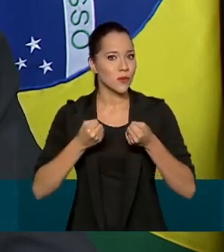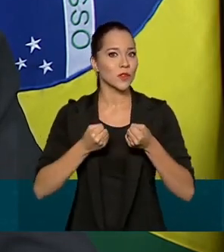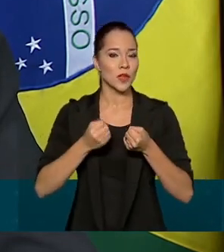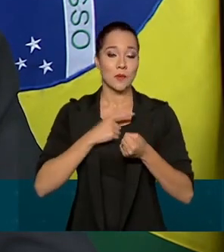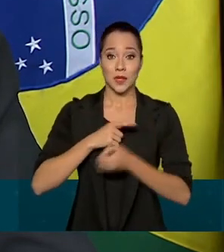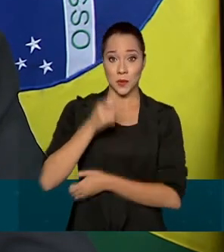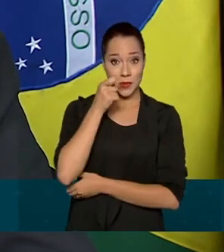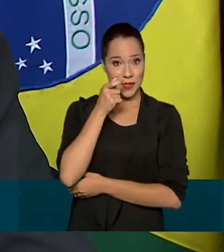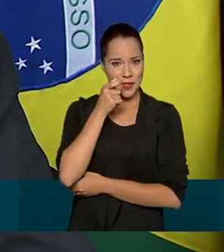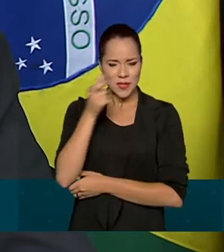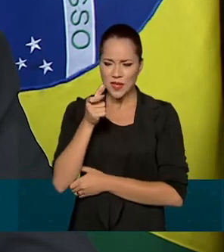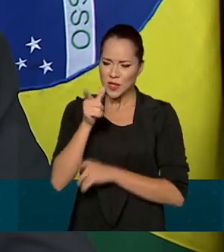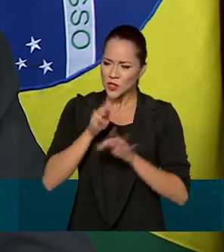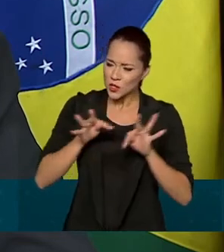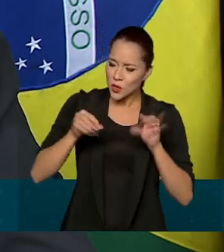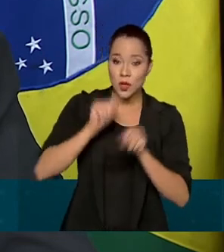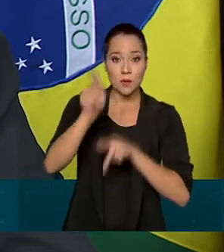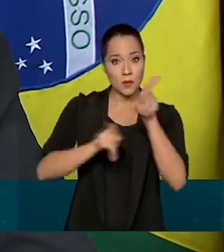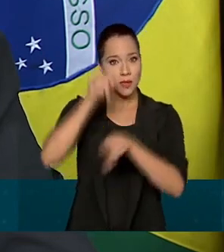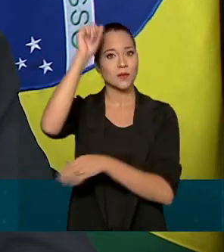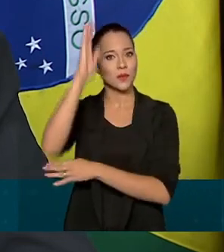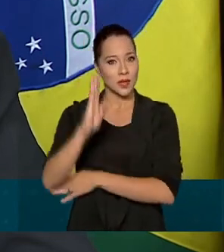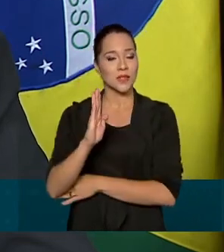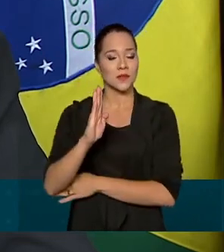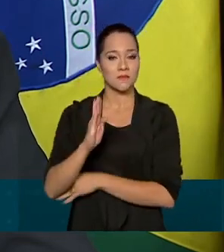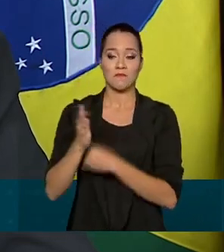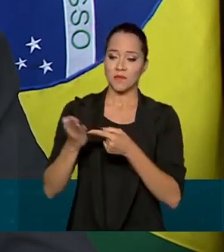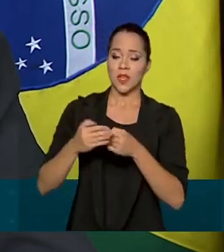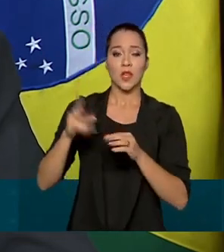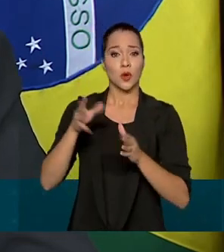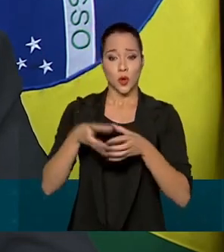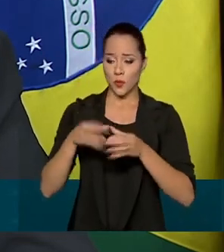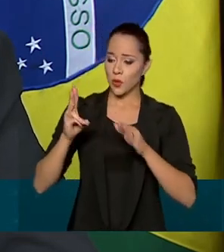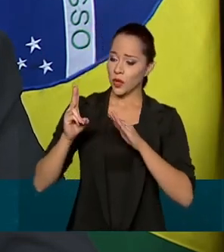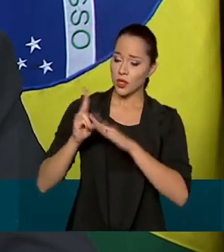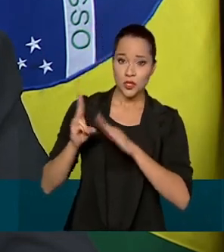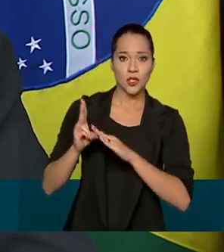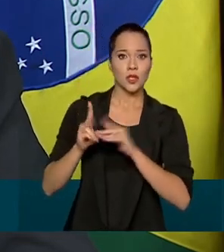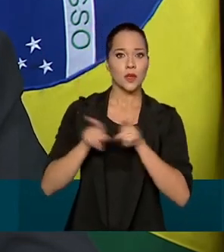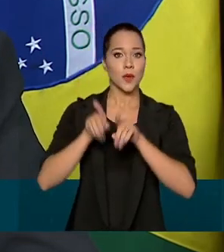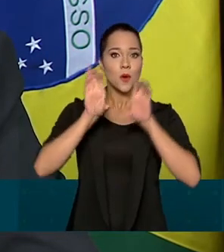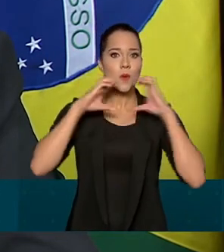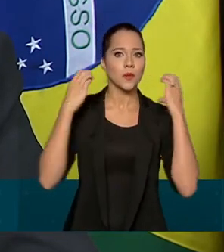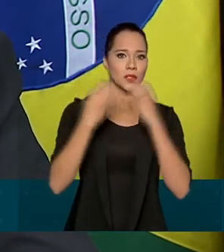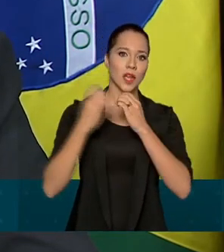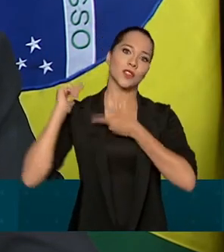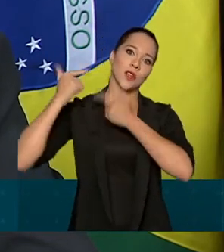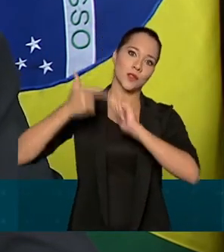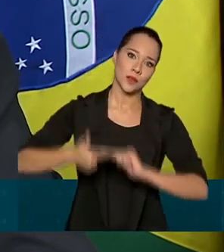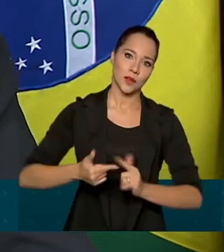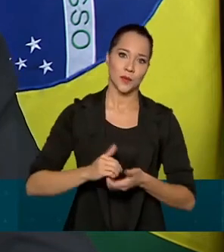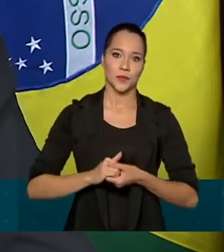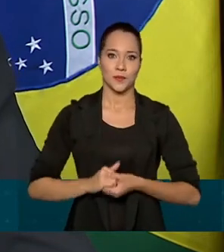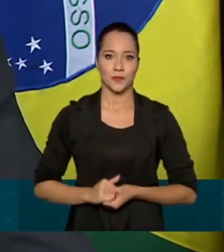os interesses de todos os brasileiros, inclusive indígenas e comunidades tradicionais.